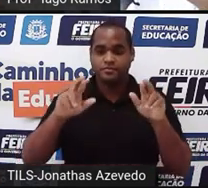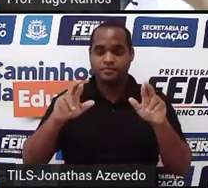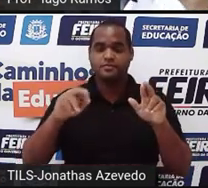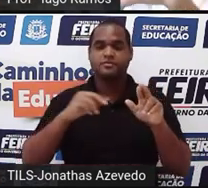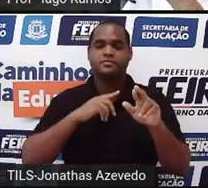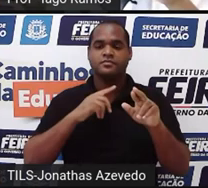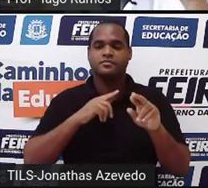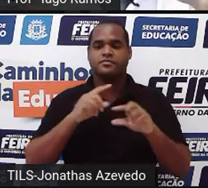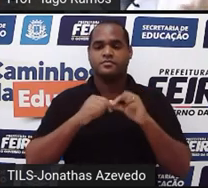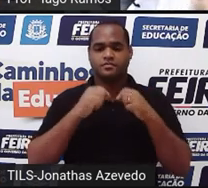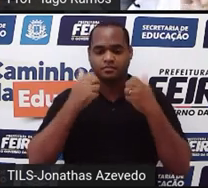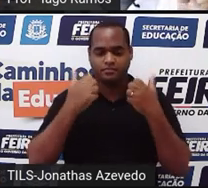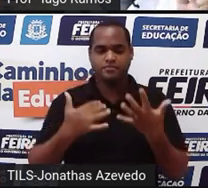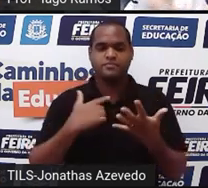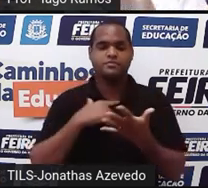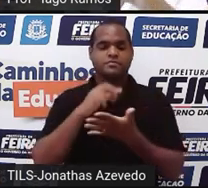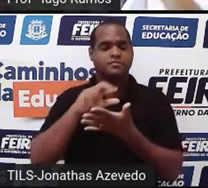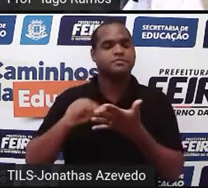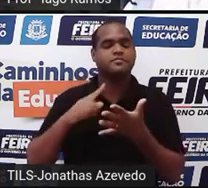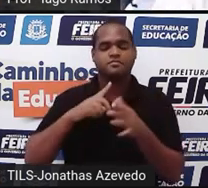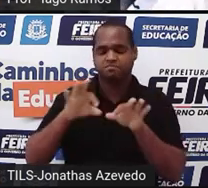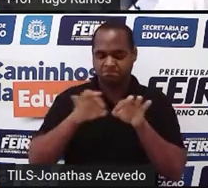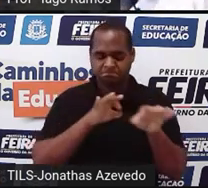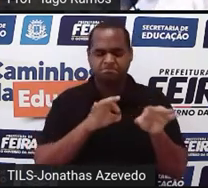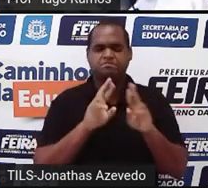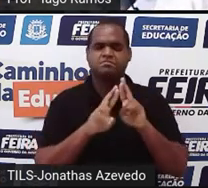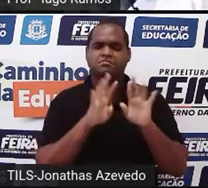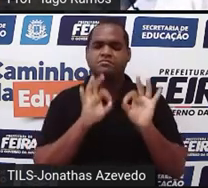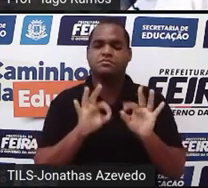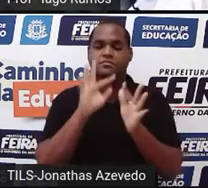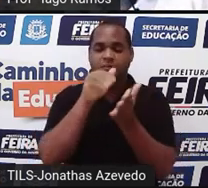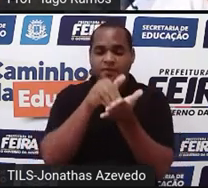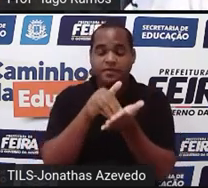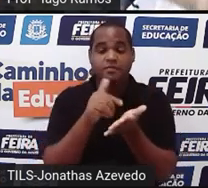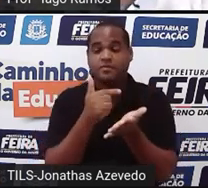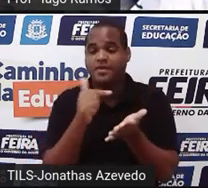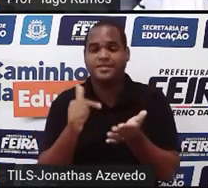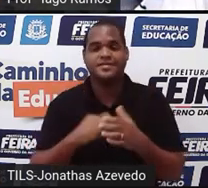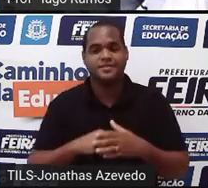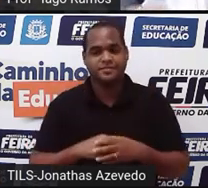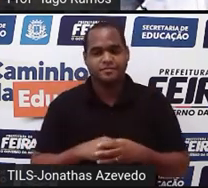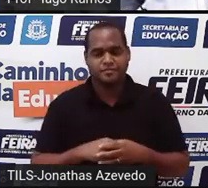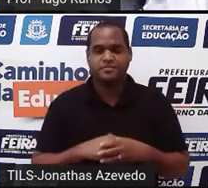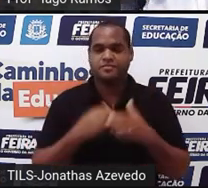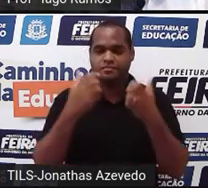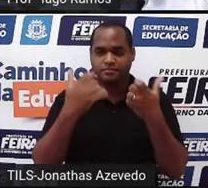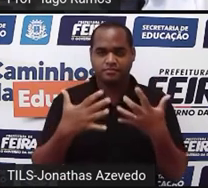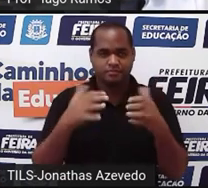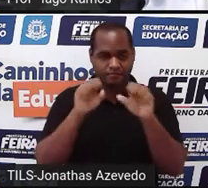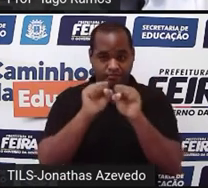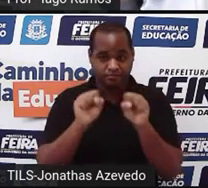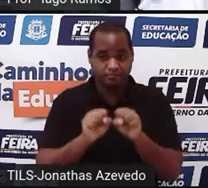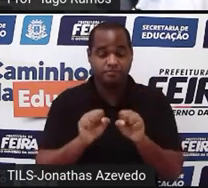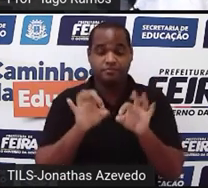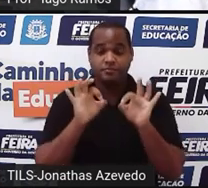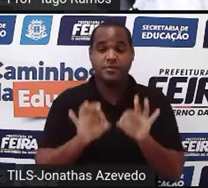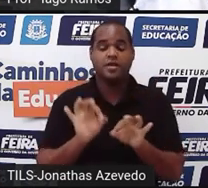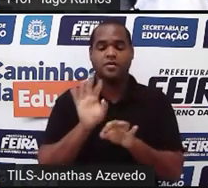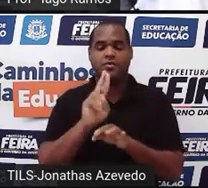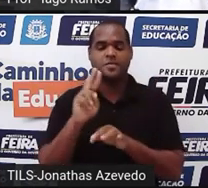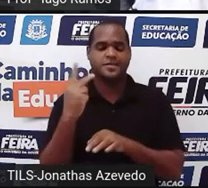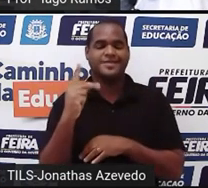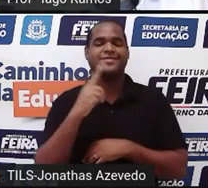sistema, eu não consigo escrever a solução porque são infinitas. E esse sistema recebe um nome.